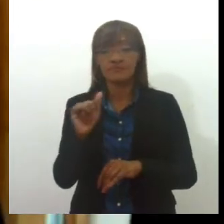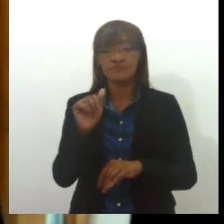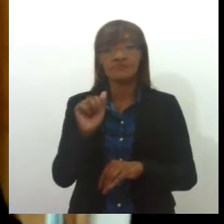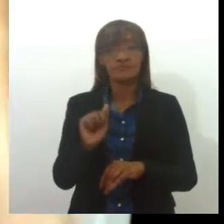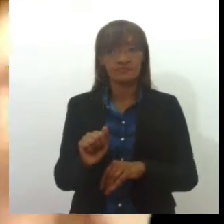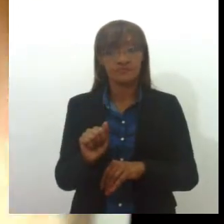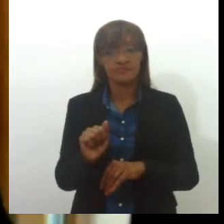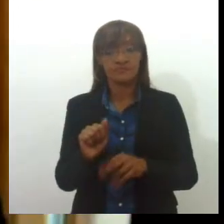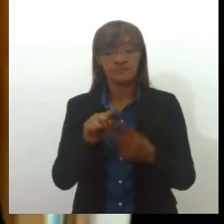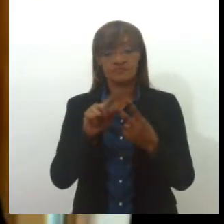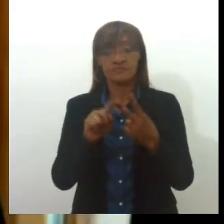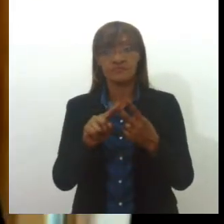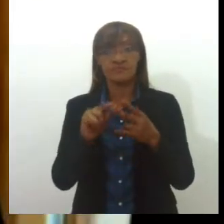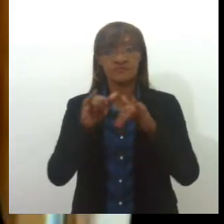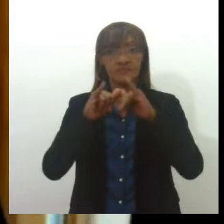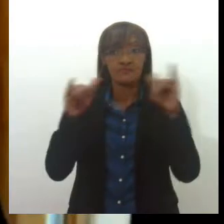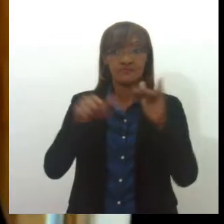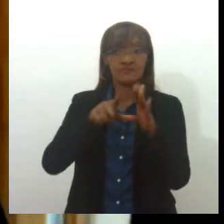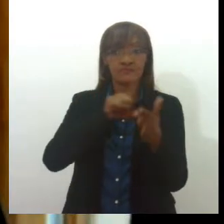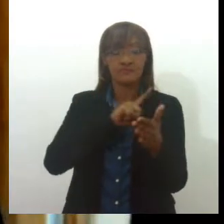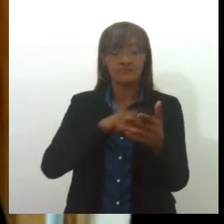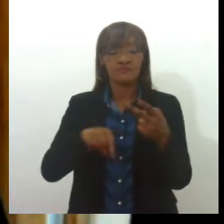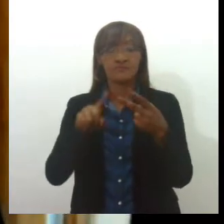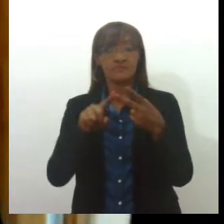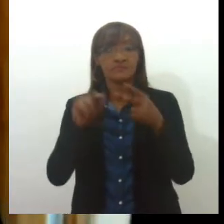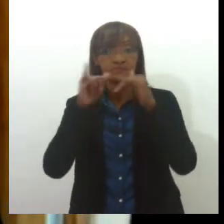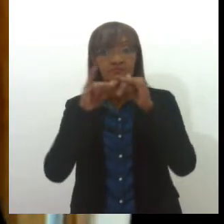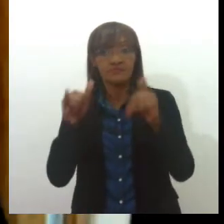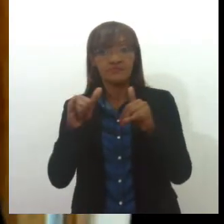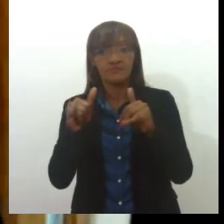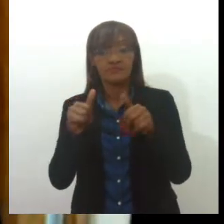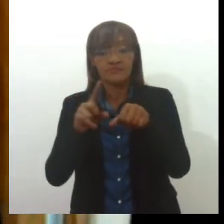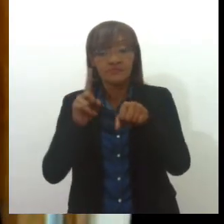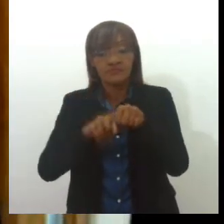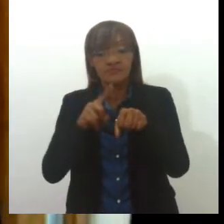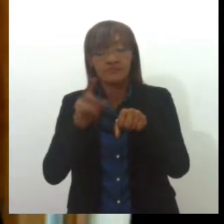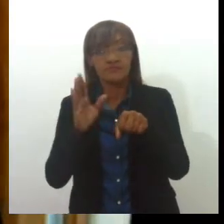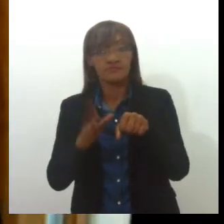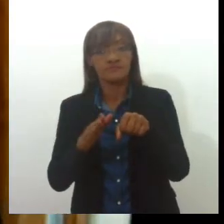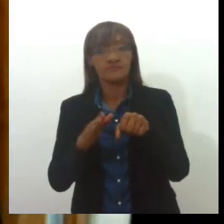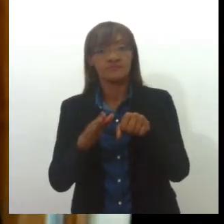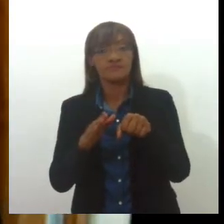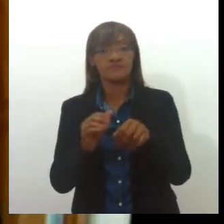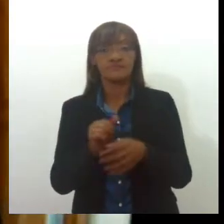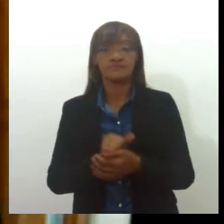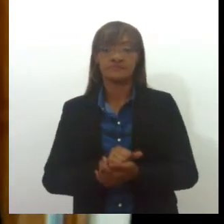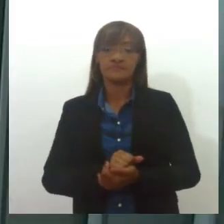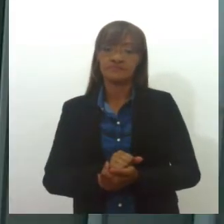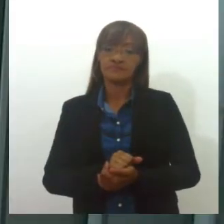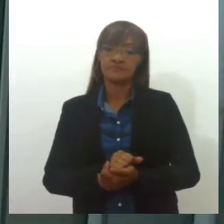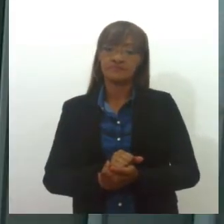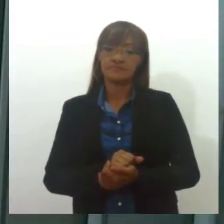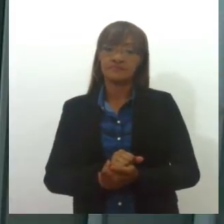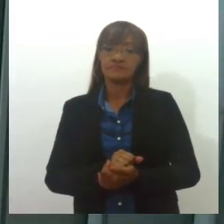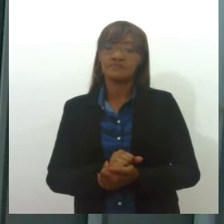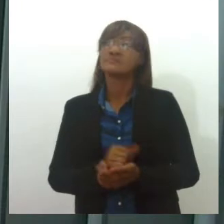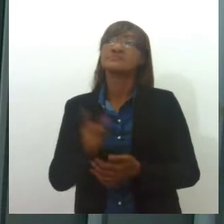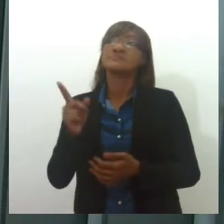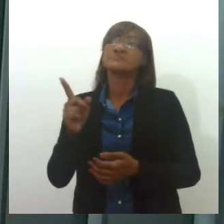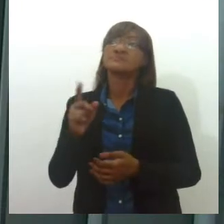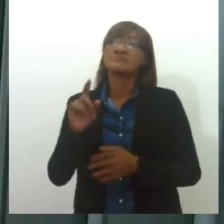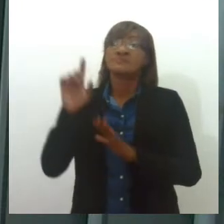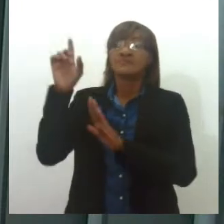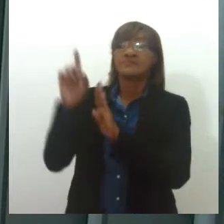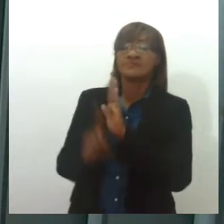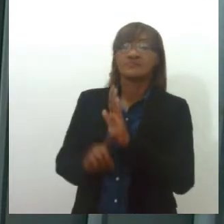dois aviso, um aviso prévio e um aviso no momento em que esse corte for ser efetivado. Agora, quais os direitos